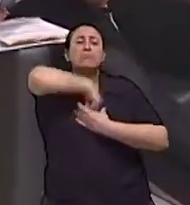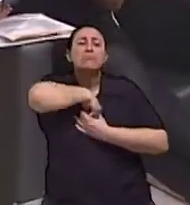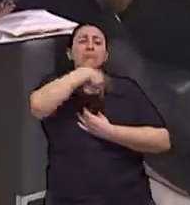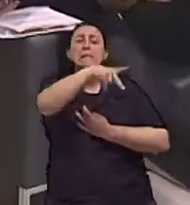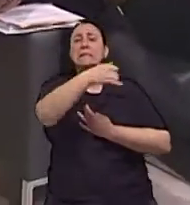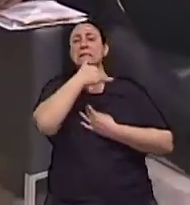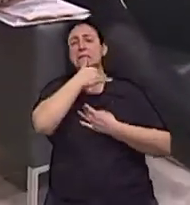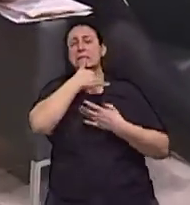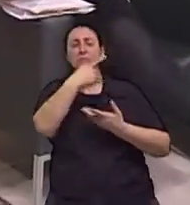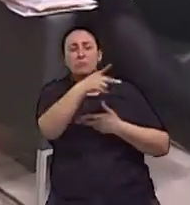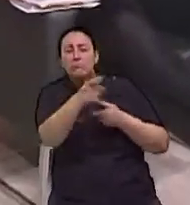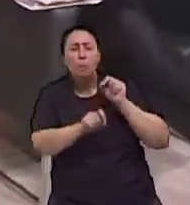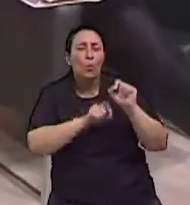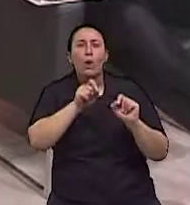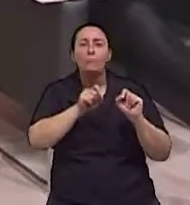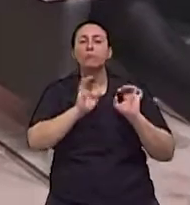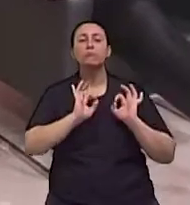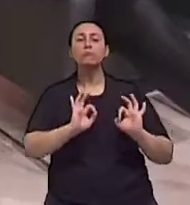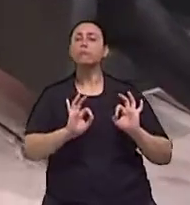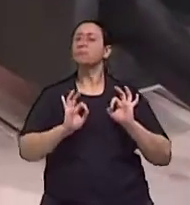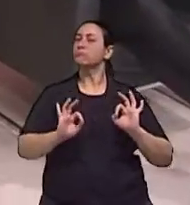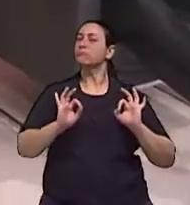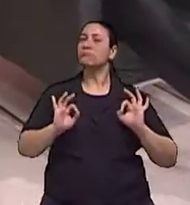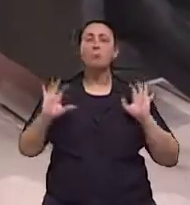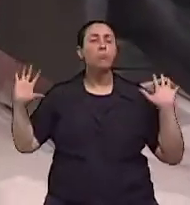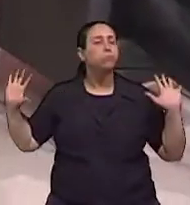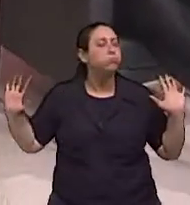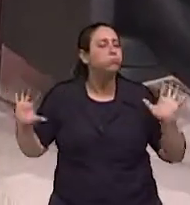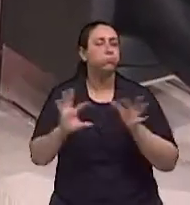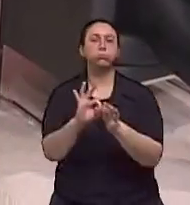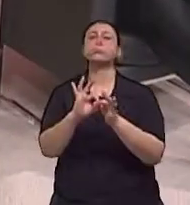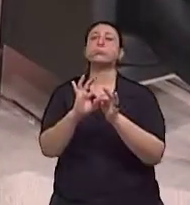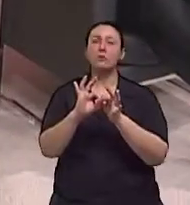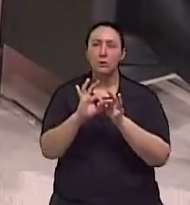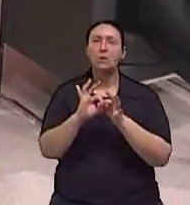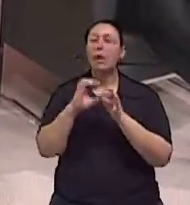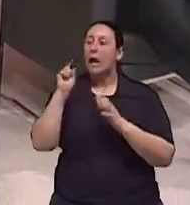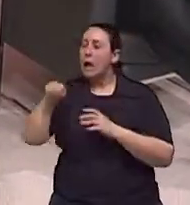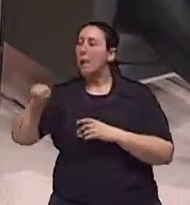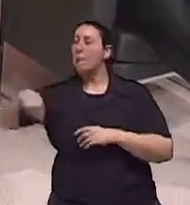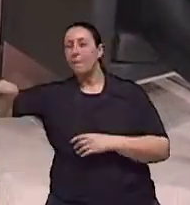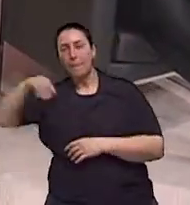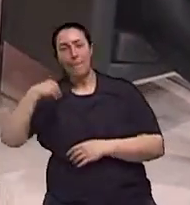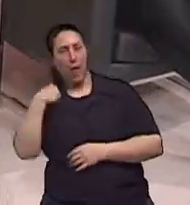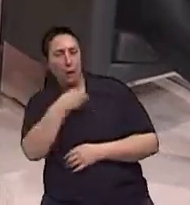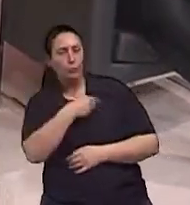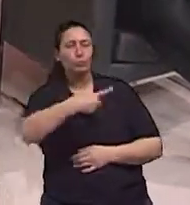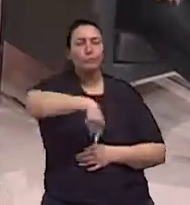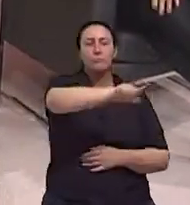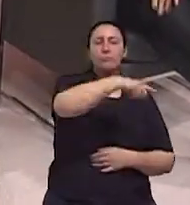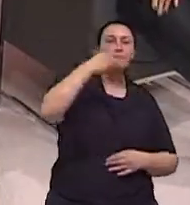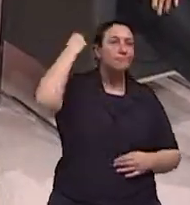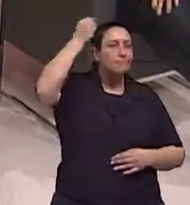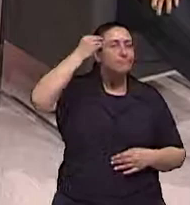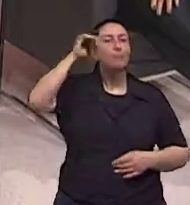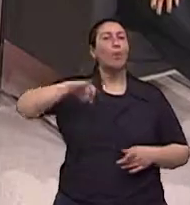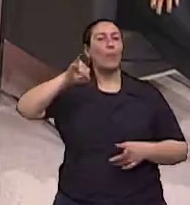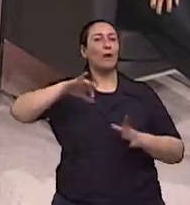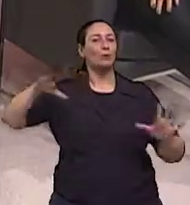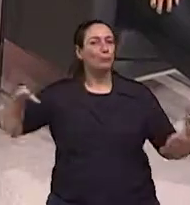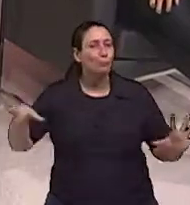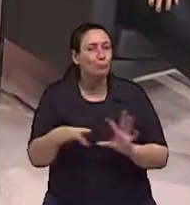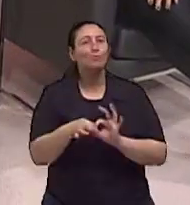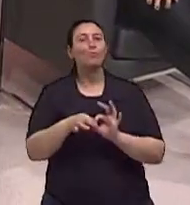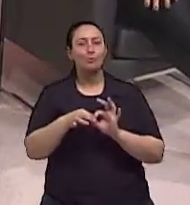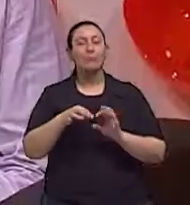não e houve um signific... muito significante o resultado de um grupo e de outro grupo Exato, a própria fé não